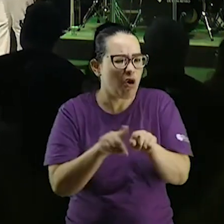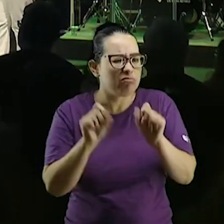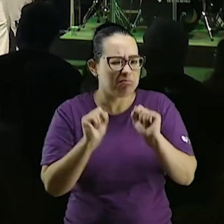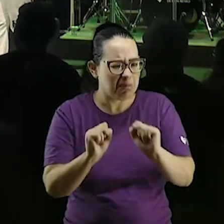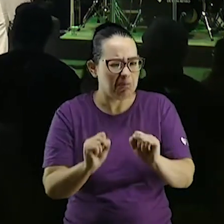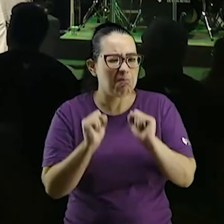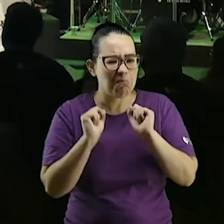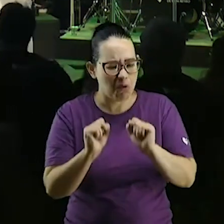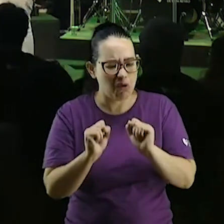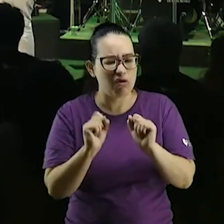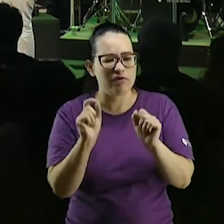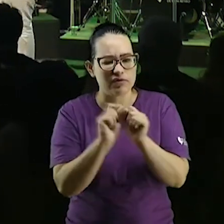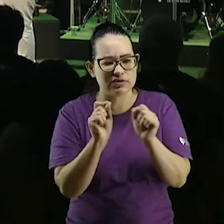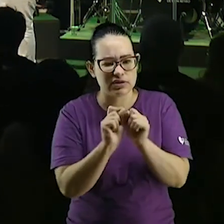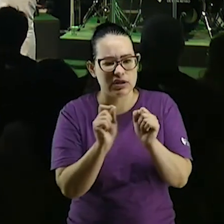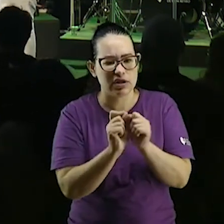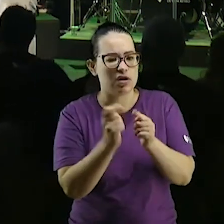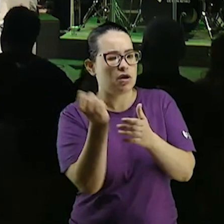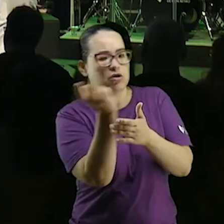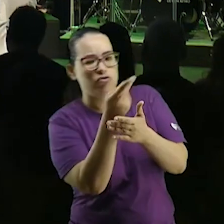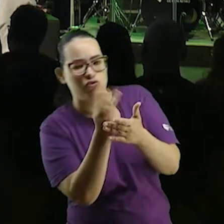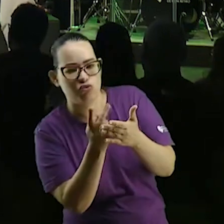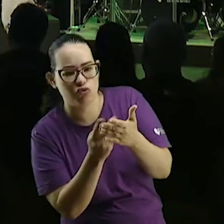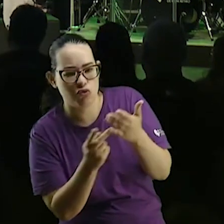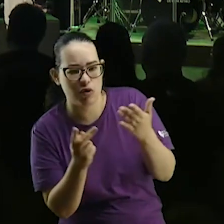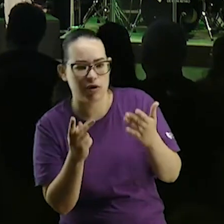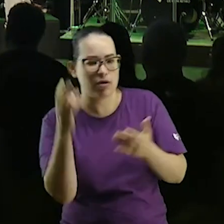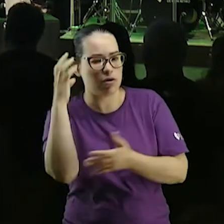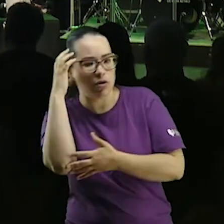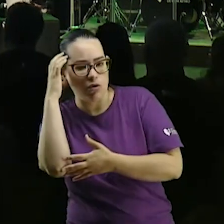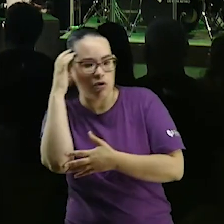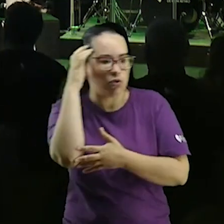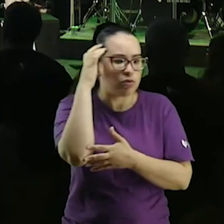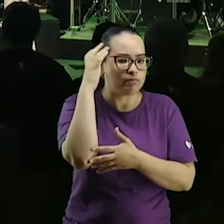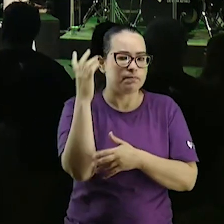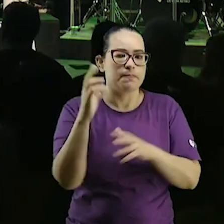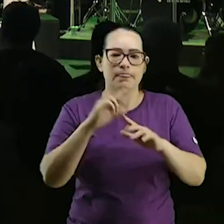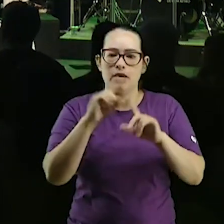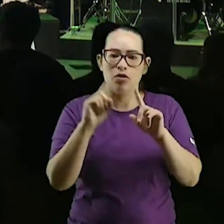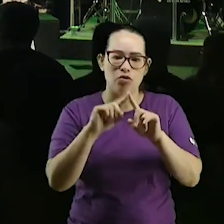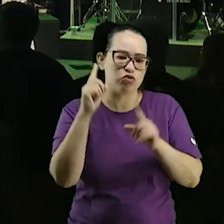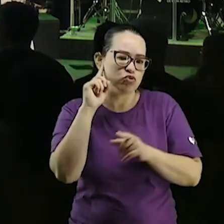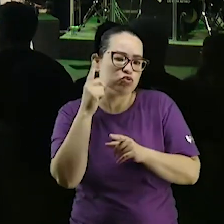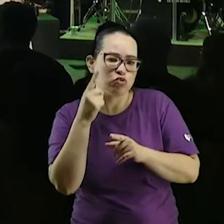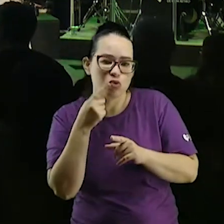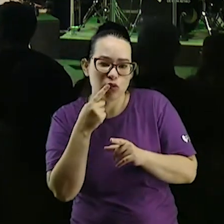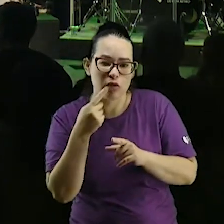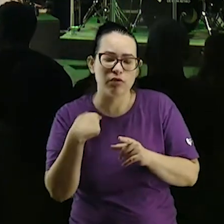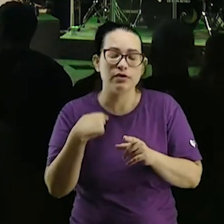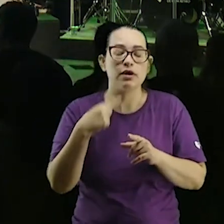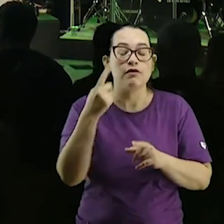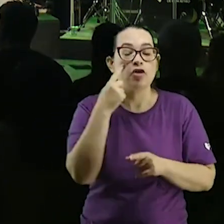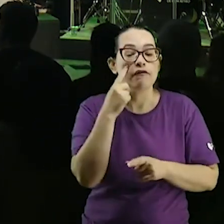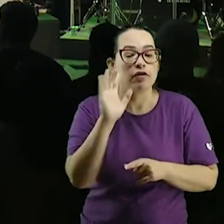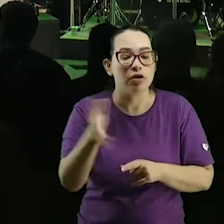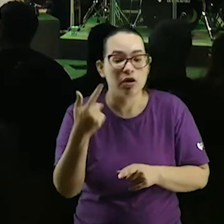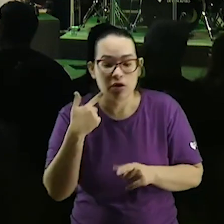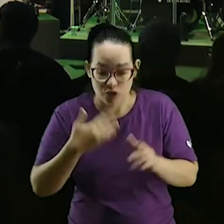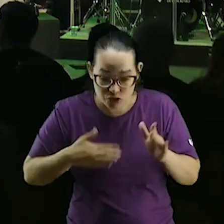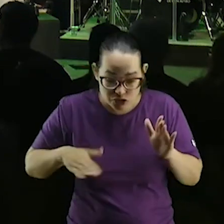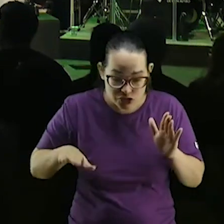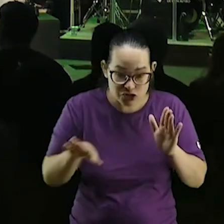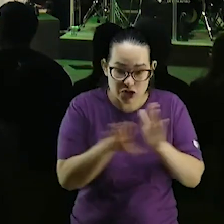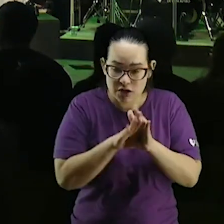arte e decoração cenografia multimídia central e bbr clavão pelos surdos vocês já viram aqui eu chegar aqui com